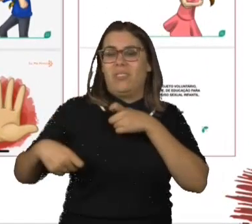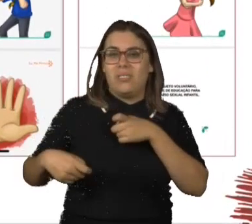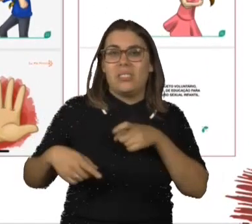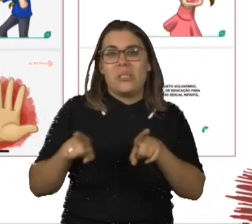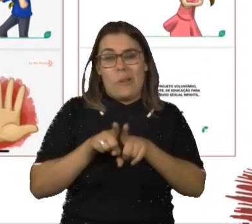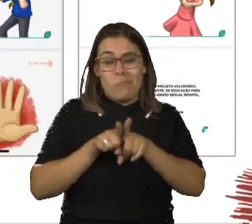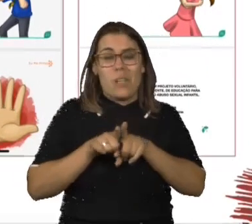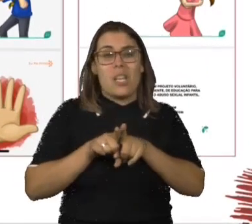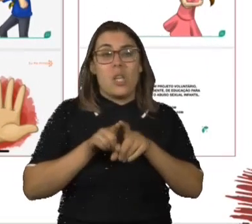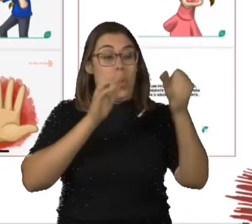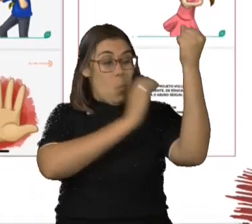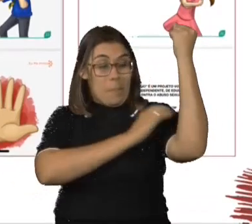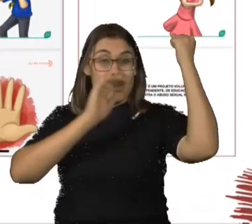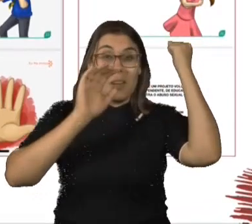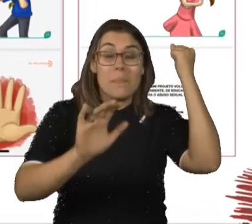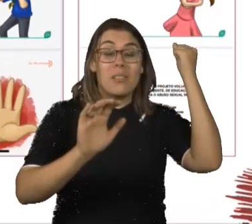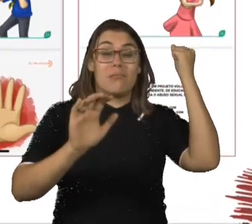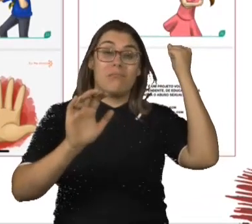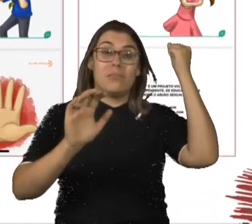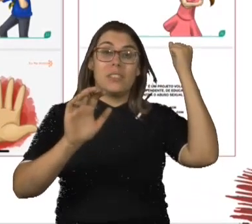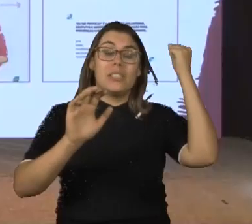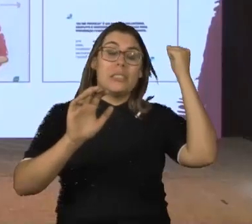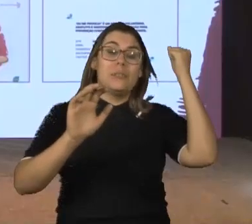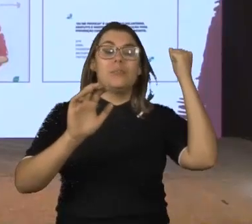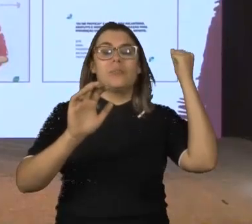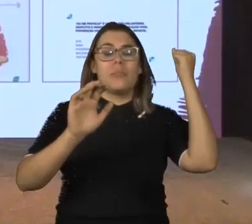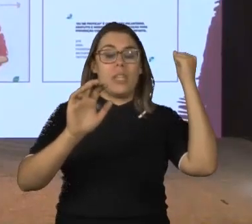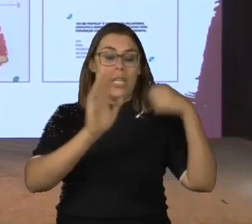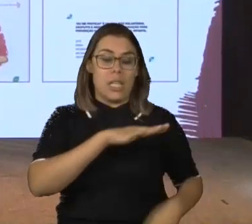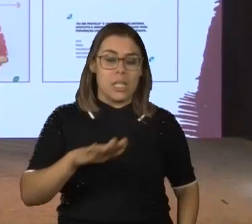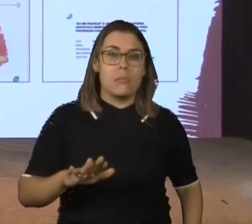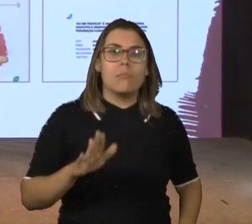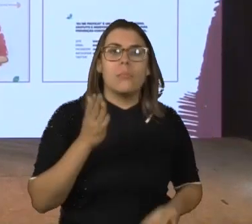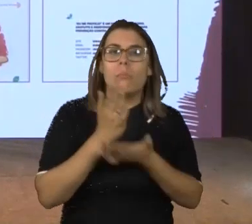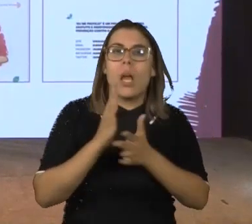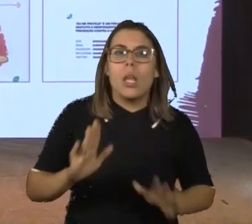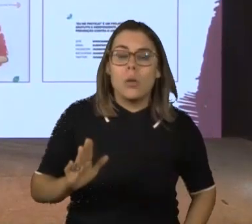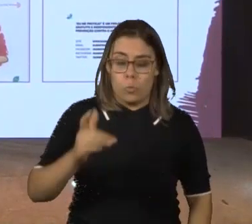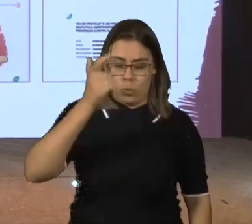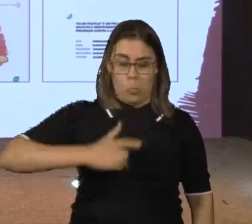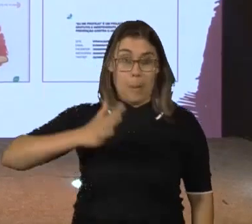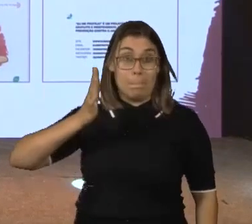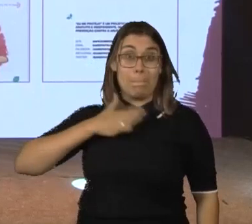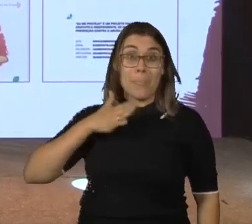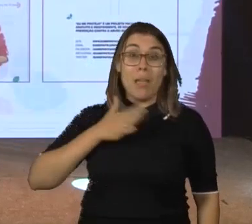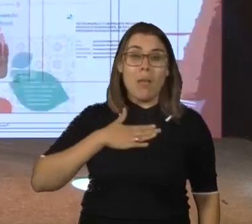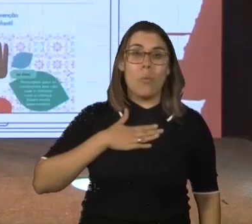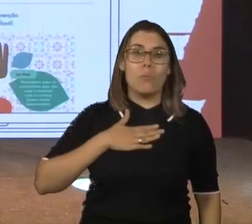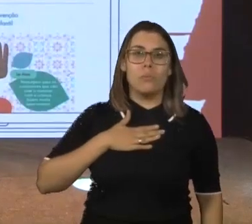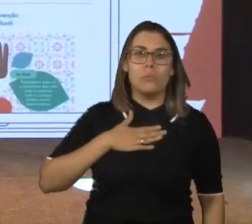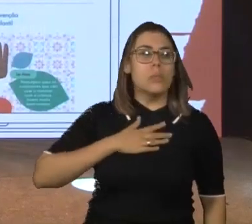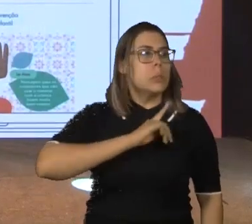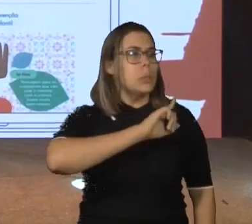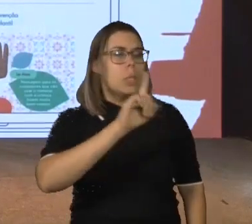criança, que eu acho interessante, pare, no meu corpo é só meu, não é não. Essa cartilha,